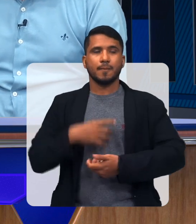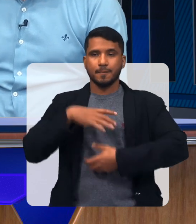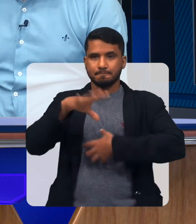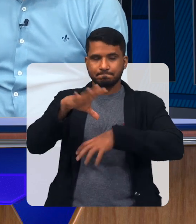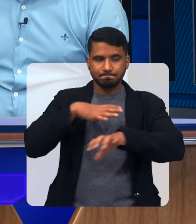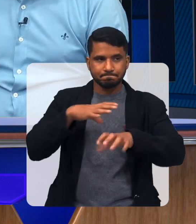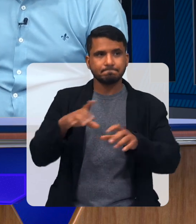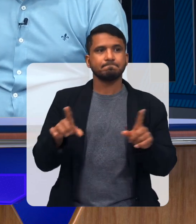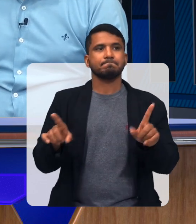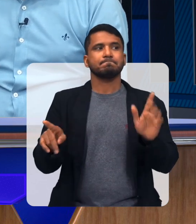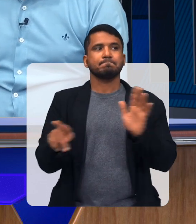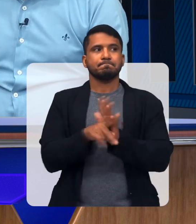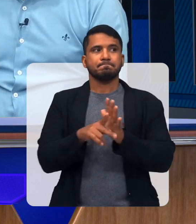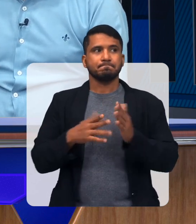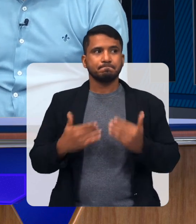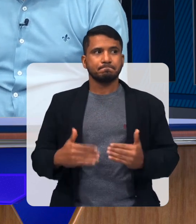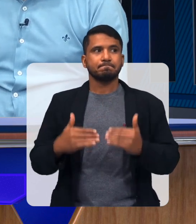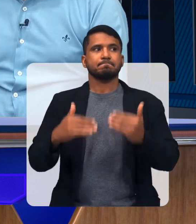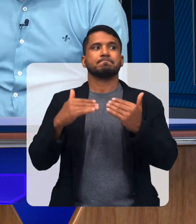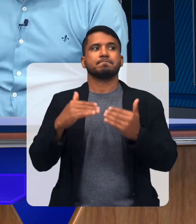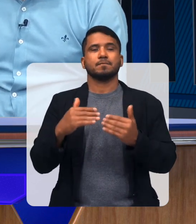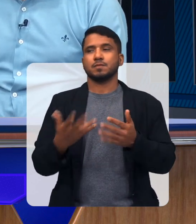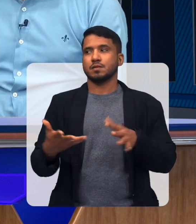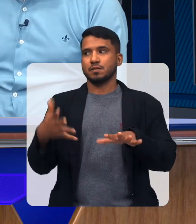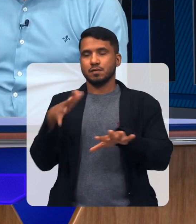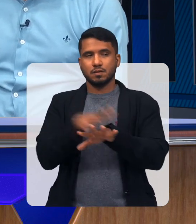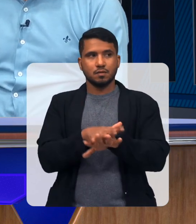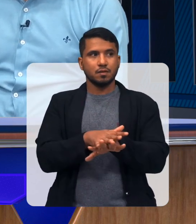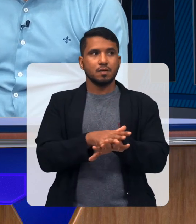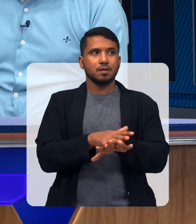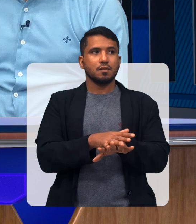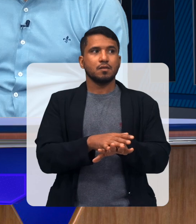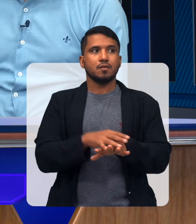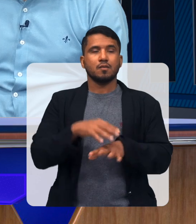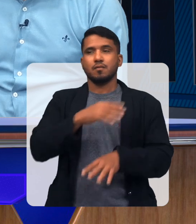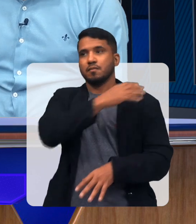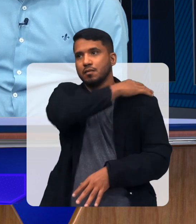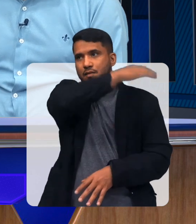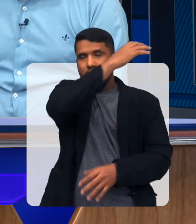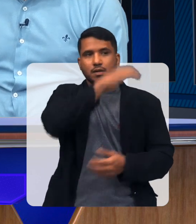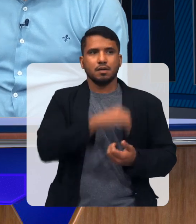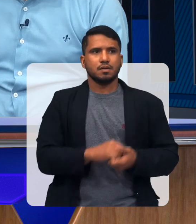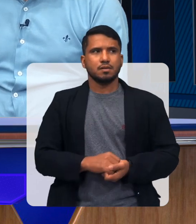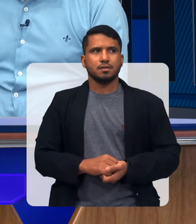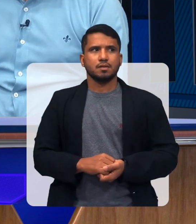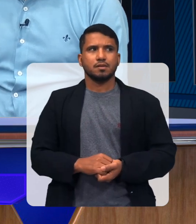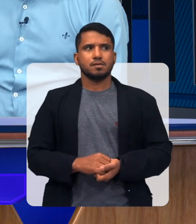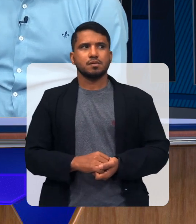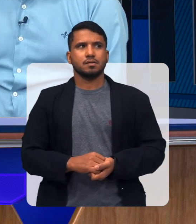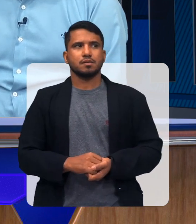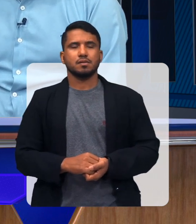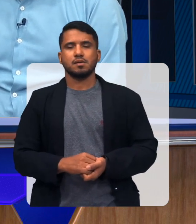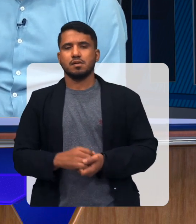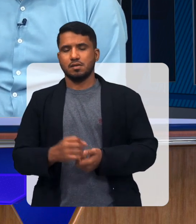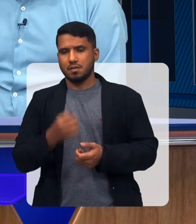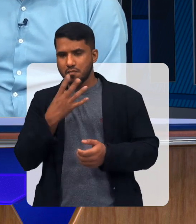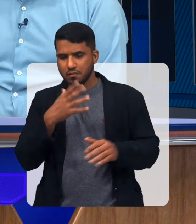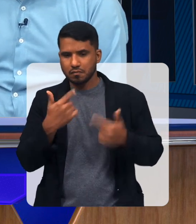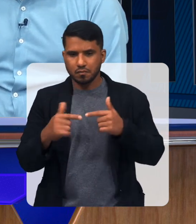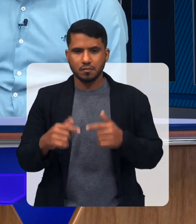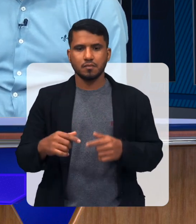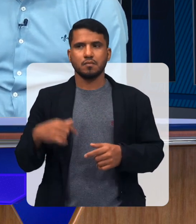sensível Como o próprio secretário De inclusão Lá O Mauro Eduardo Só procurar O Mauro É muito